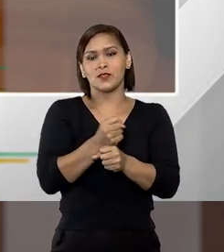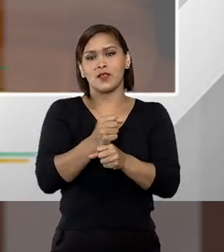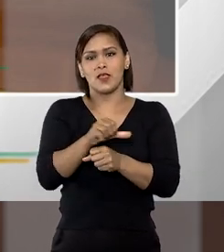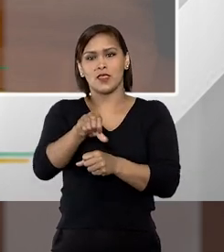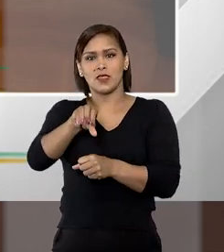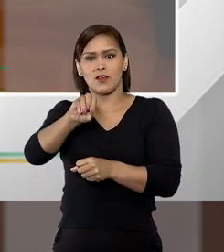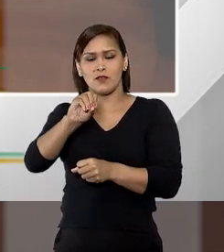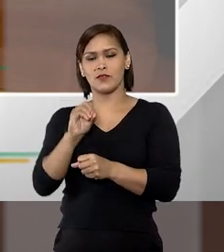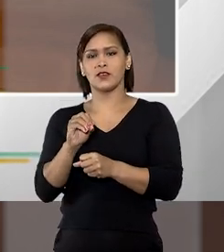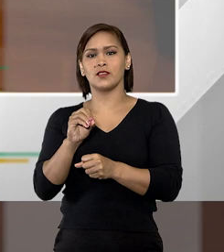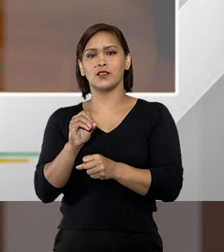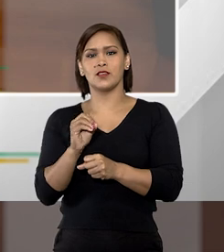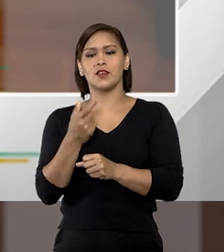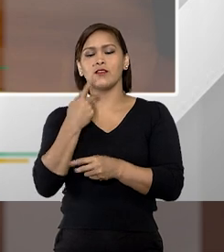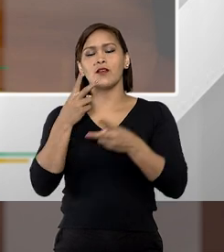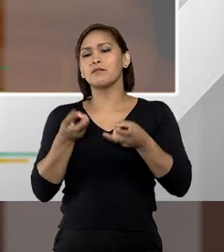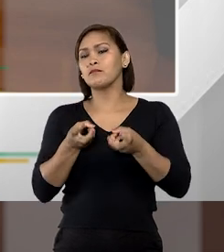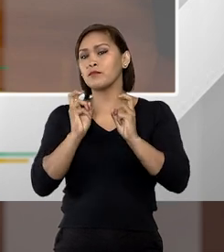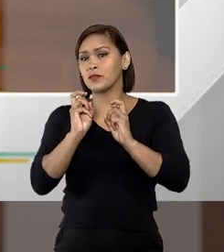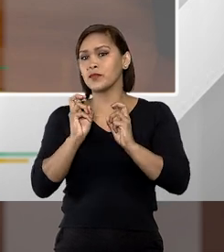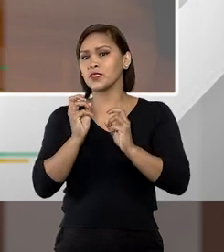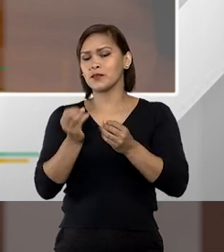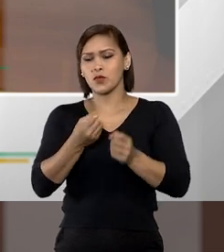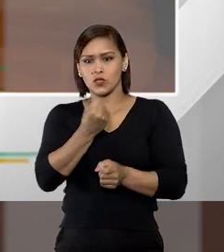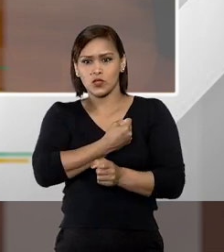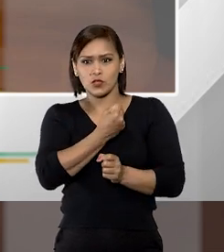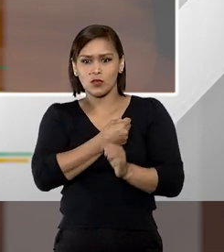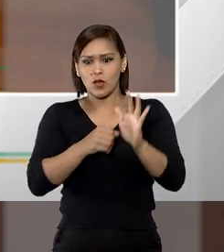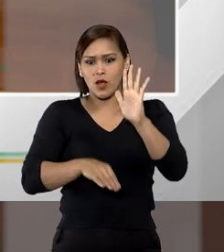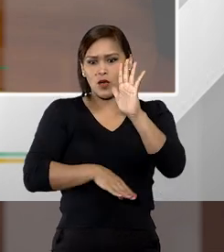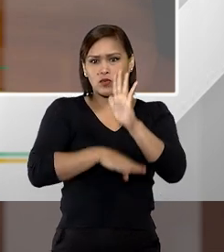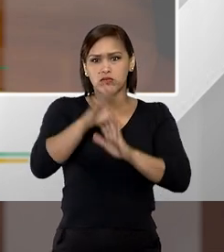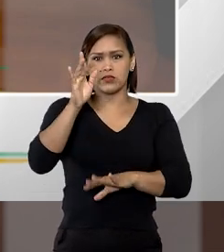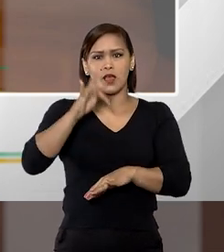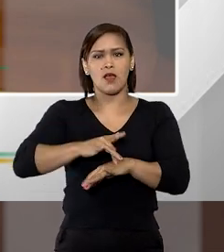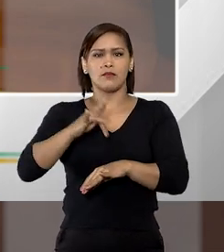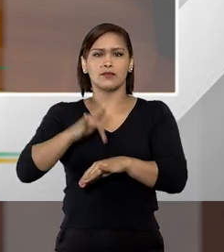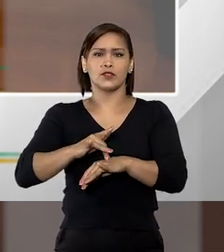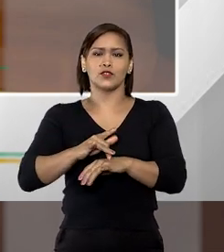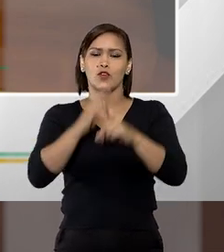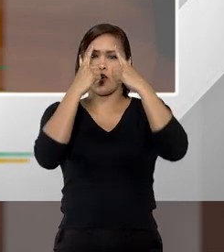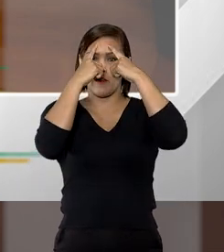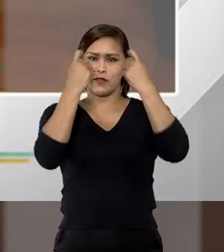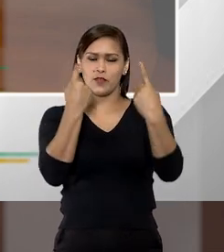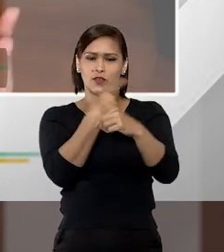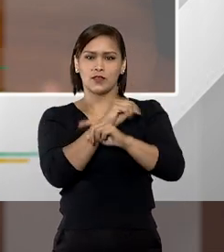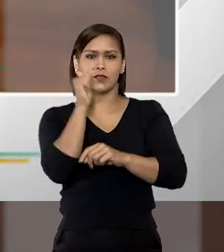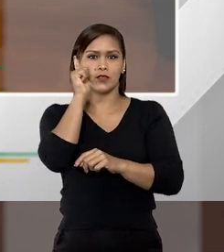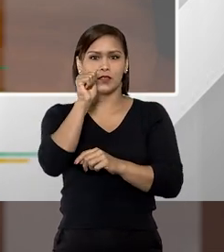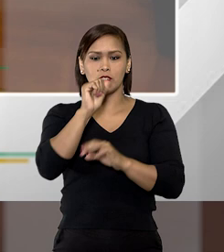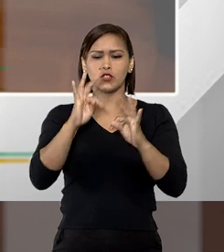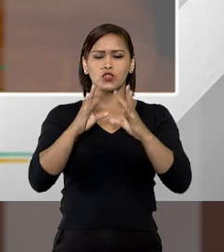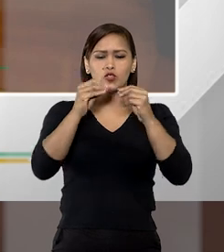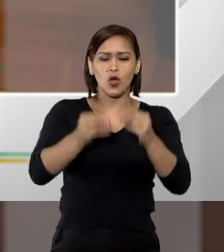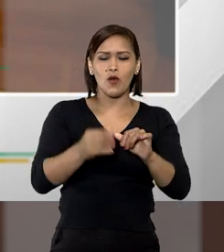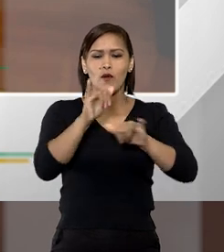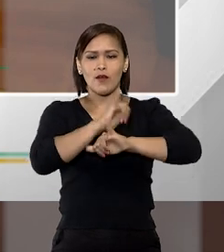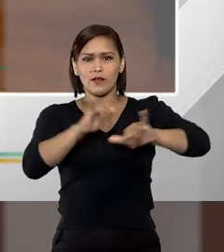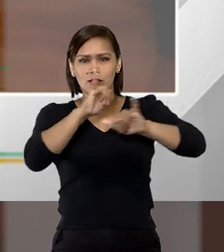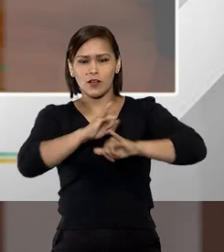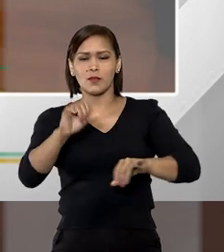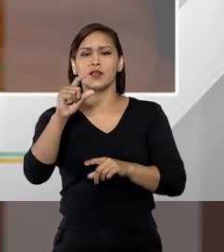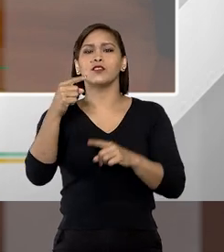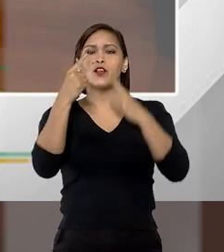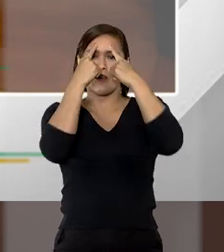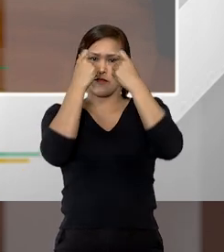90, que foi quando a gente observou esse número absurdo de violência contra a mulher e se hoje nós temos todos os dados de violência contra